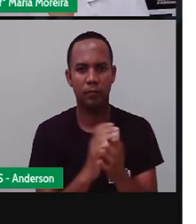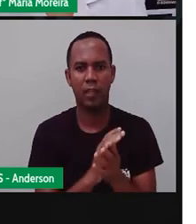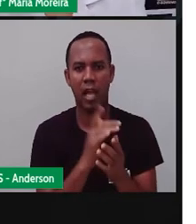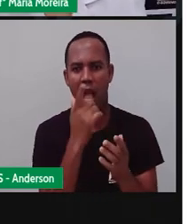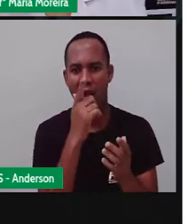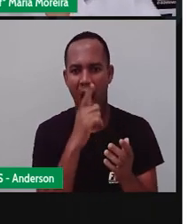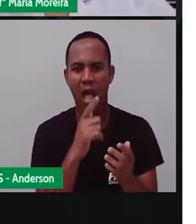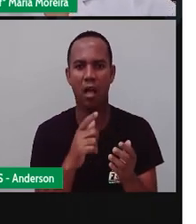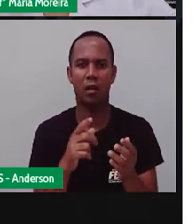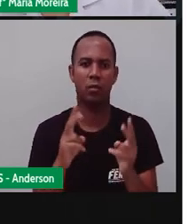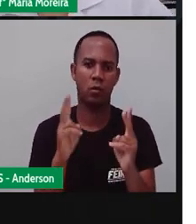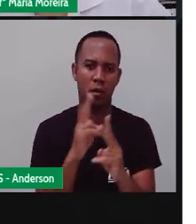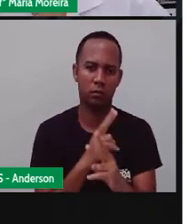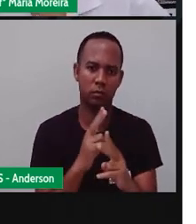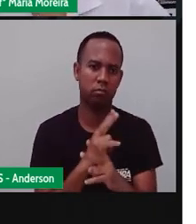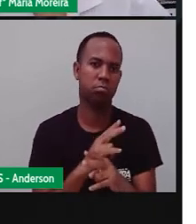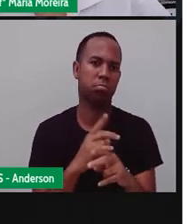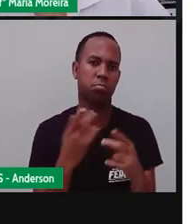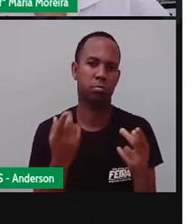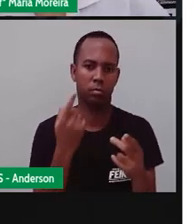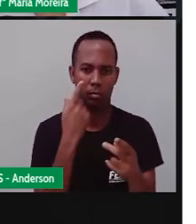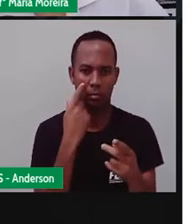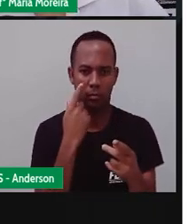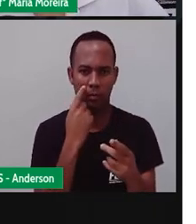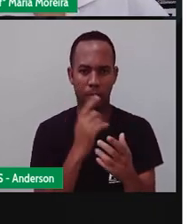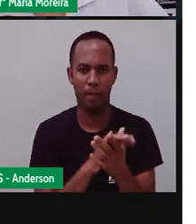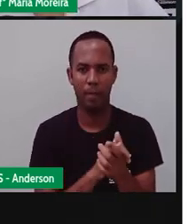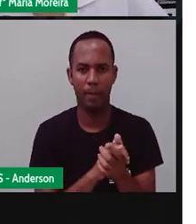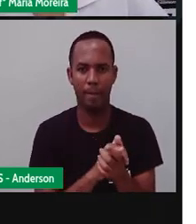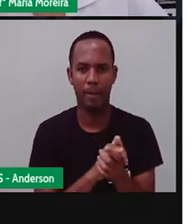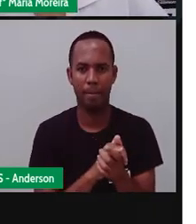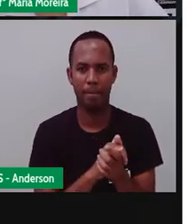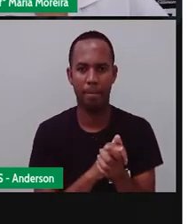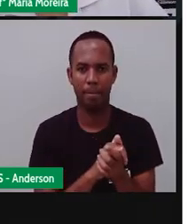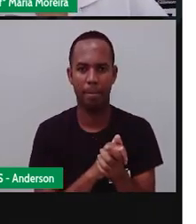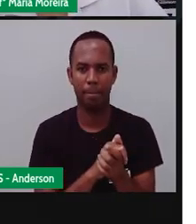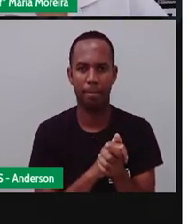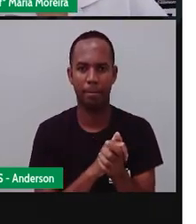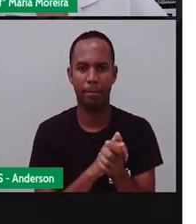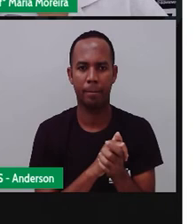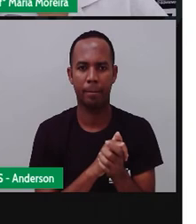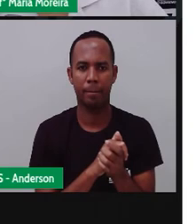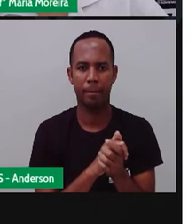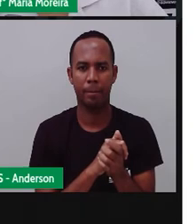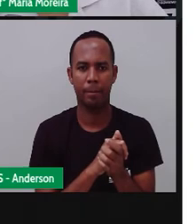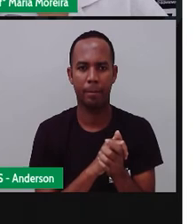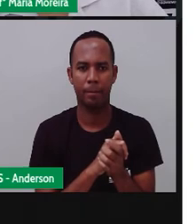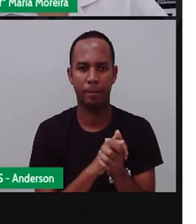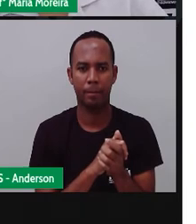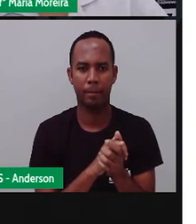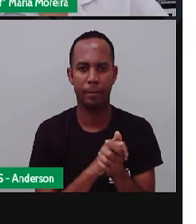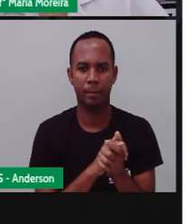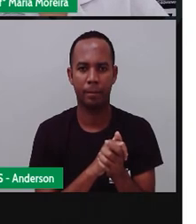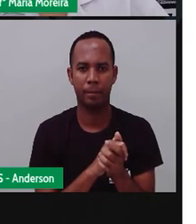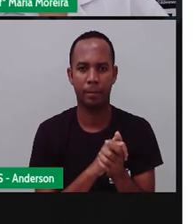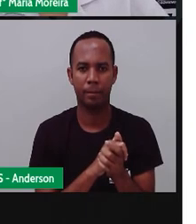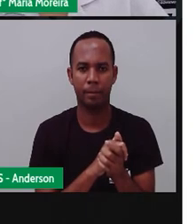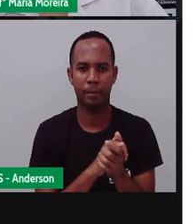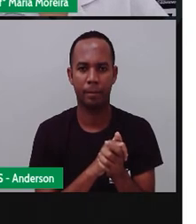rio acabe não levando, né? E nem sempre elas são tão bonitinhas assim como vocês viram na imagem anterior. Então, assim,